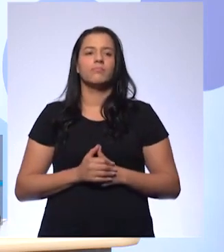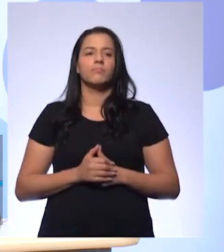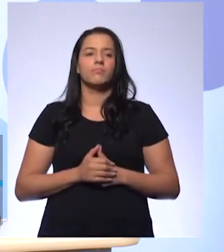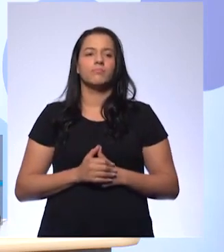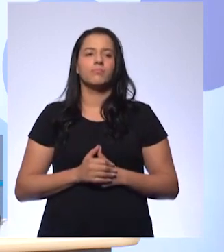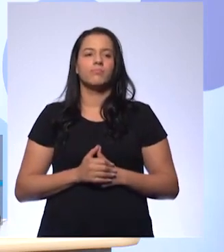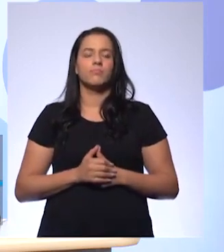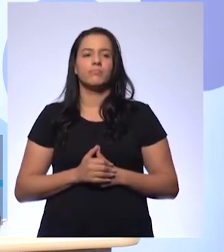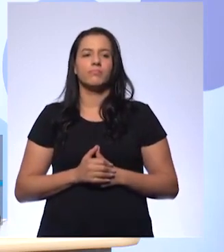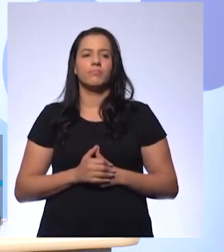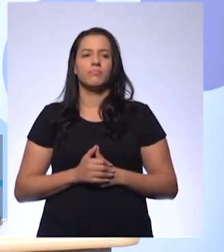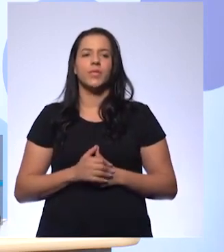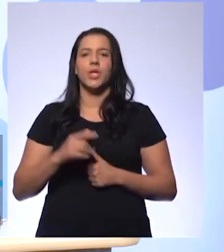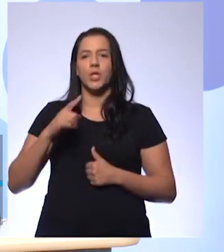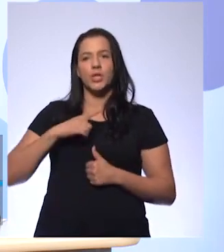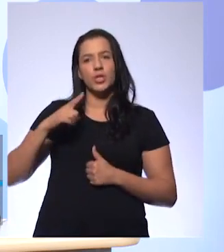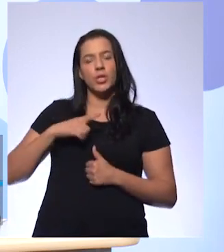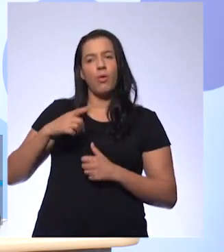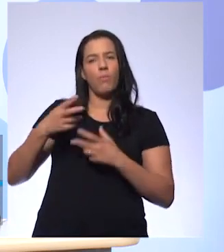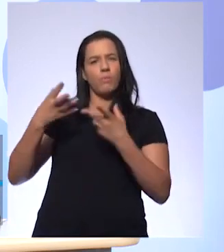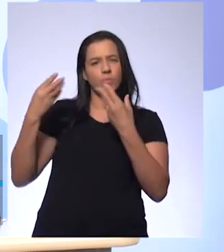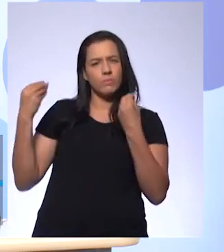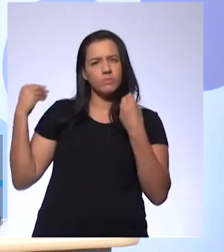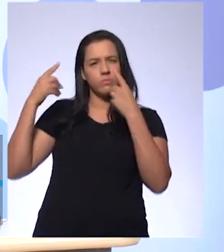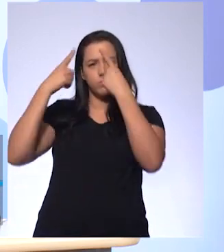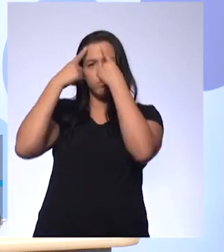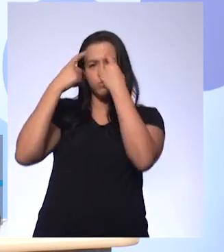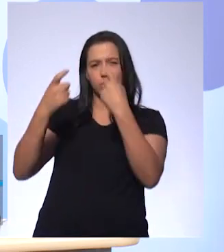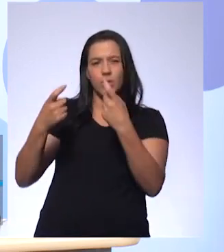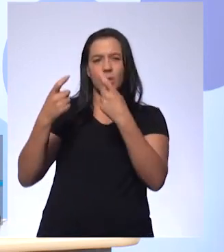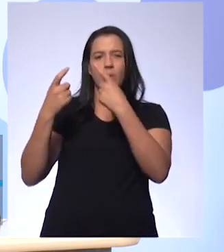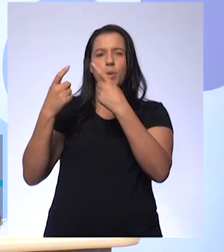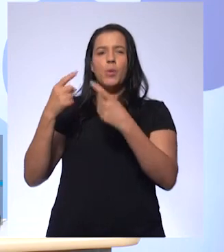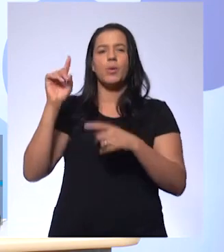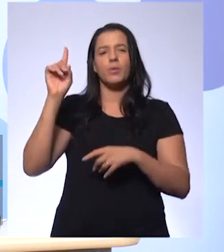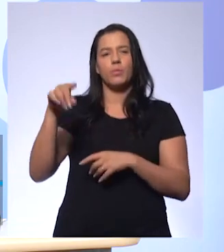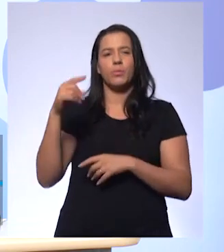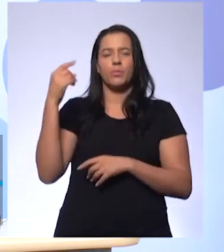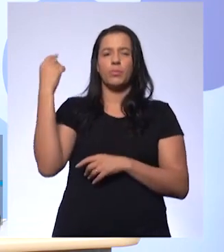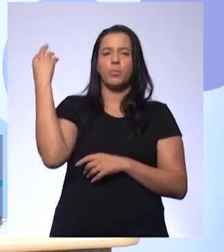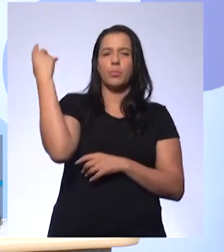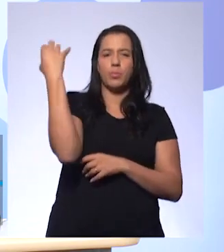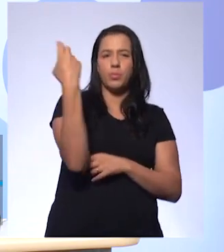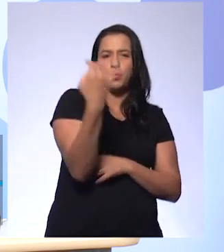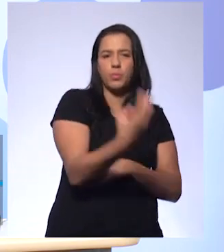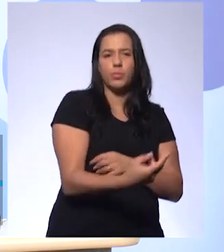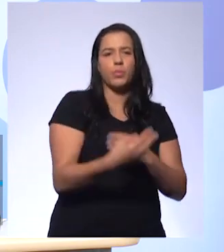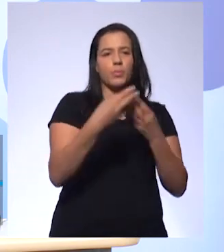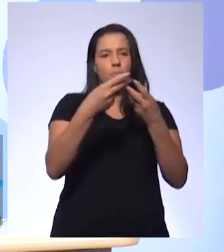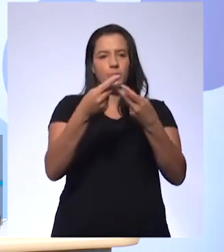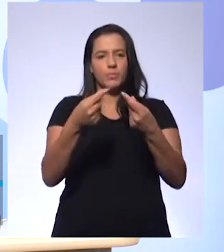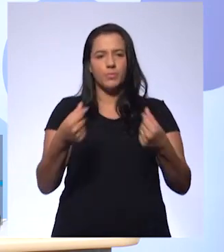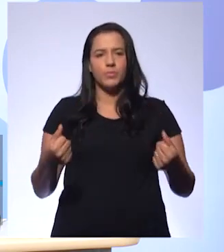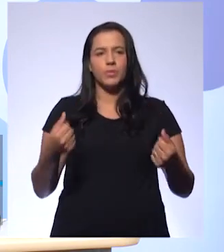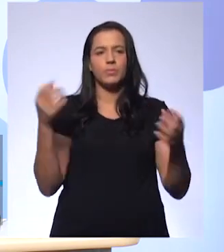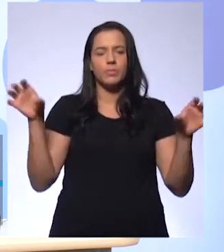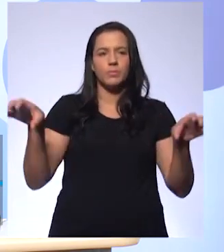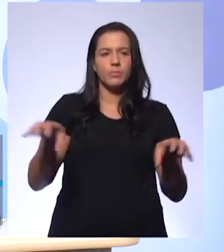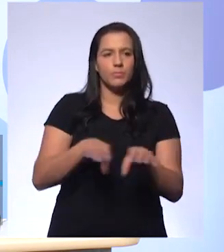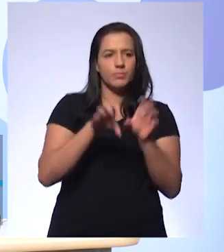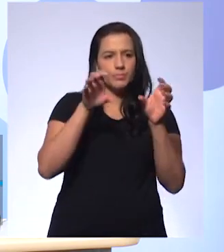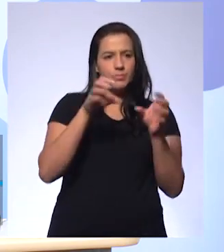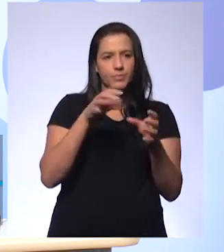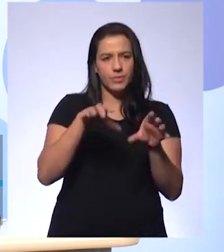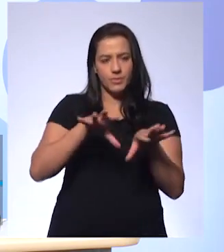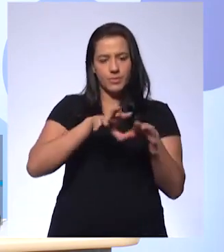E uma era violenta. Foram extintos pela poeira de um meteoro que causou ao colidir com a Terra. É legal